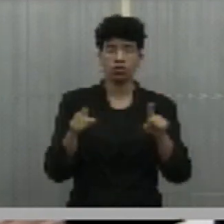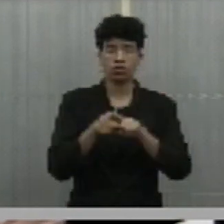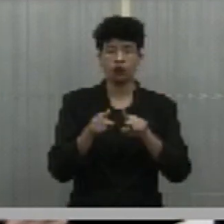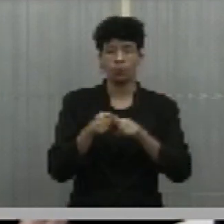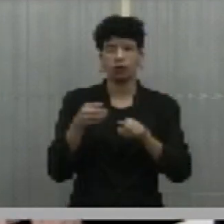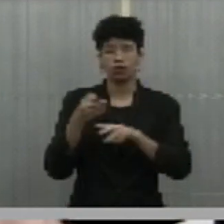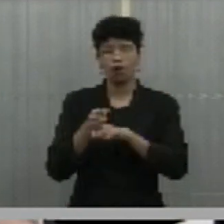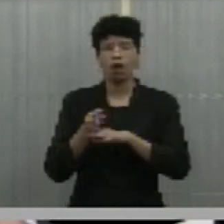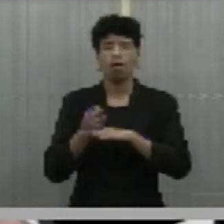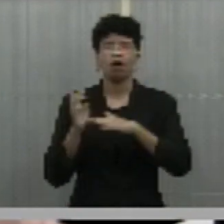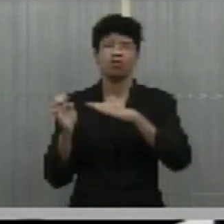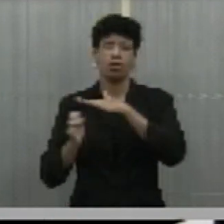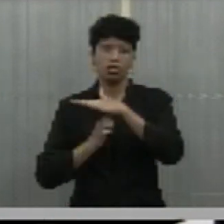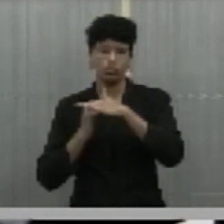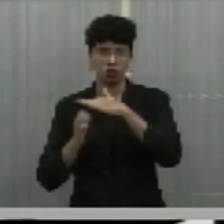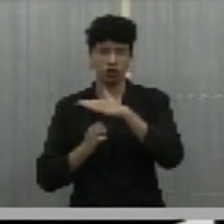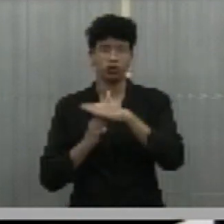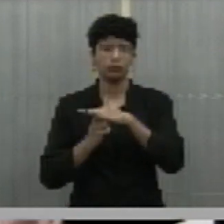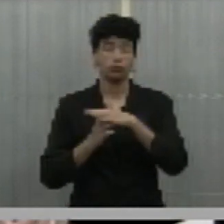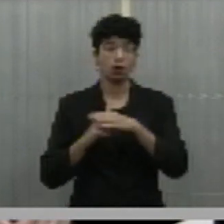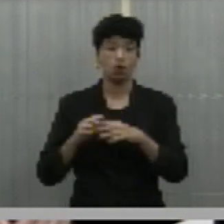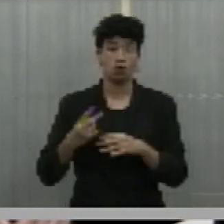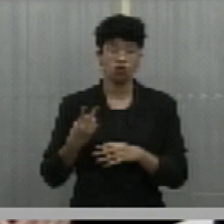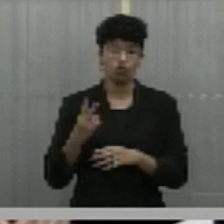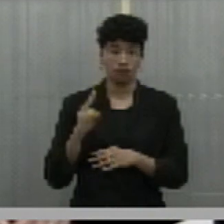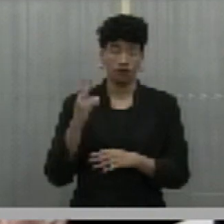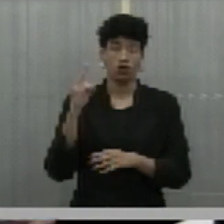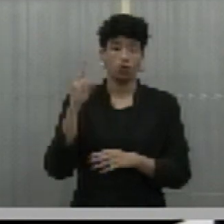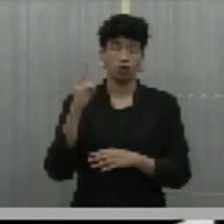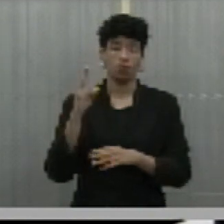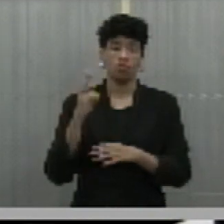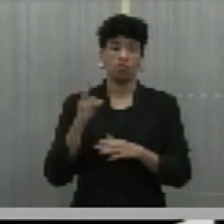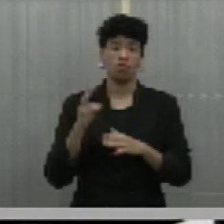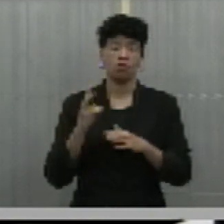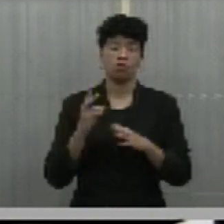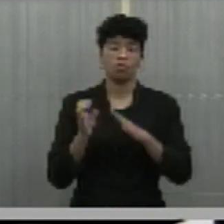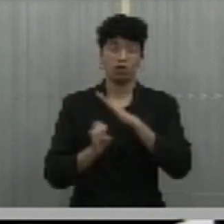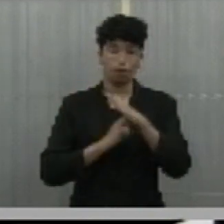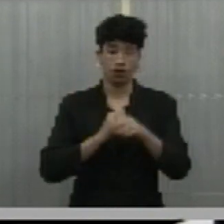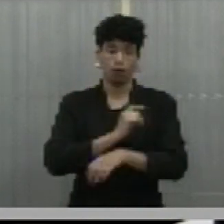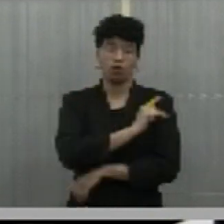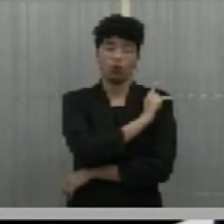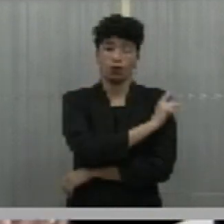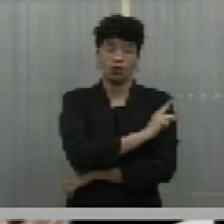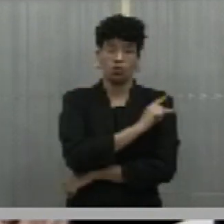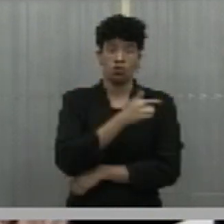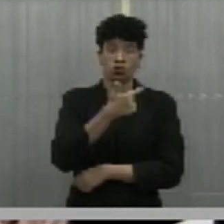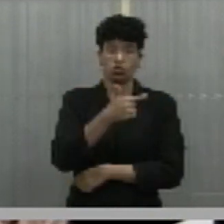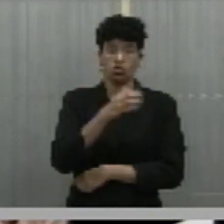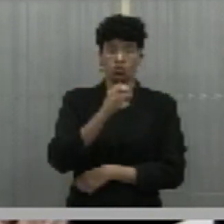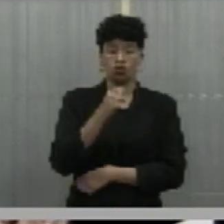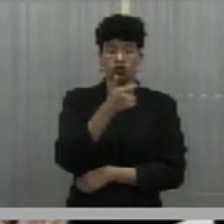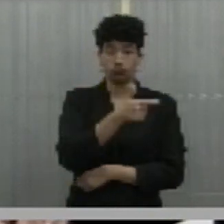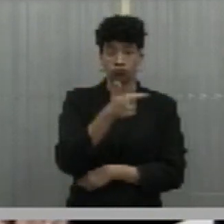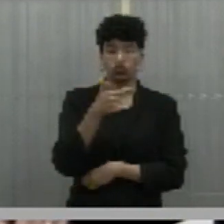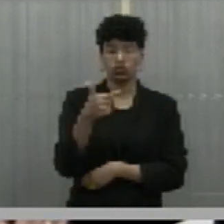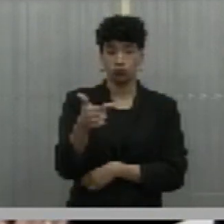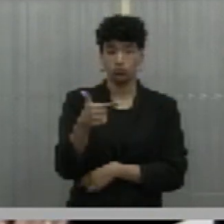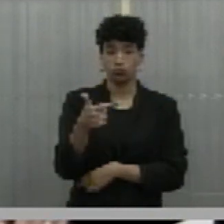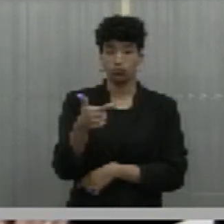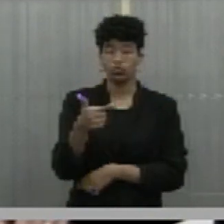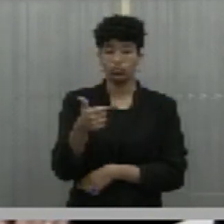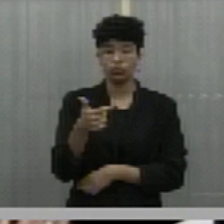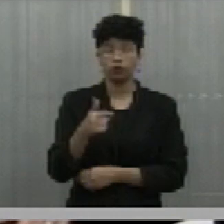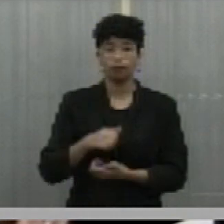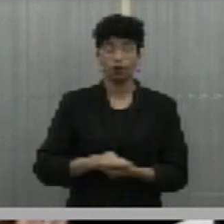empreendedoras e empresariais. O lucro da Equatorial Piauí em 2022 foi